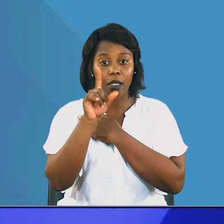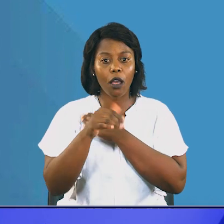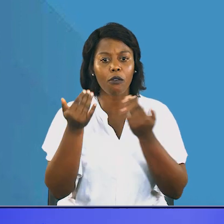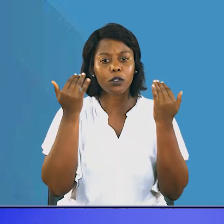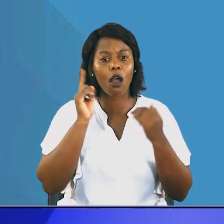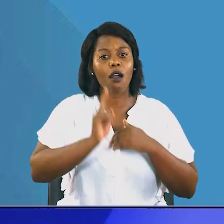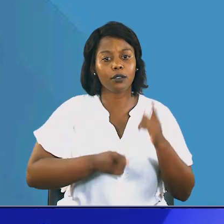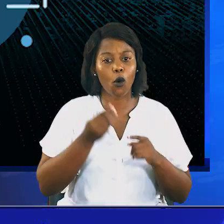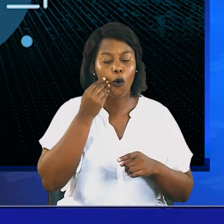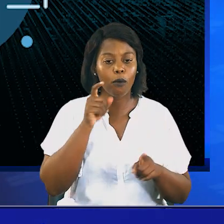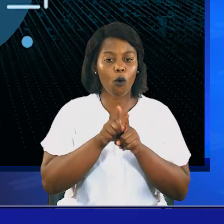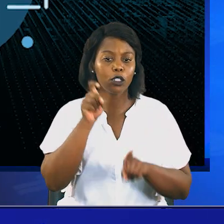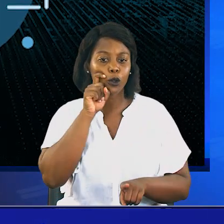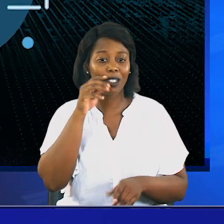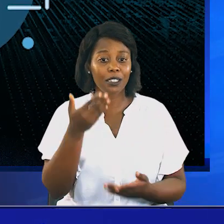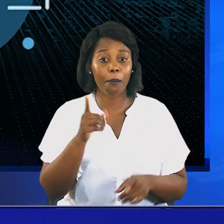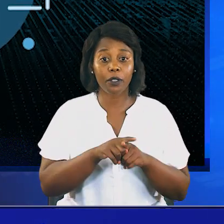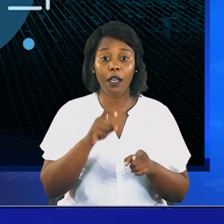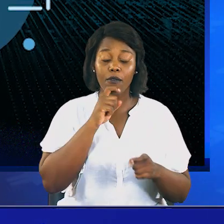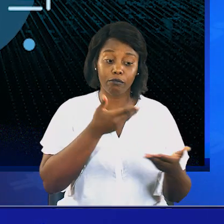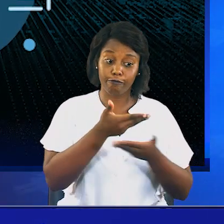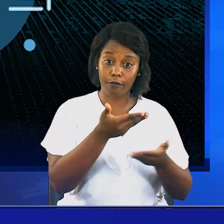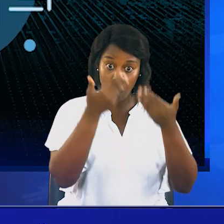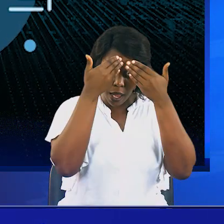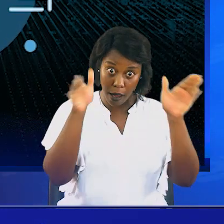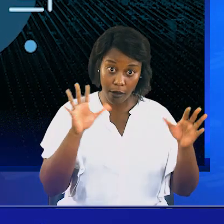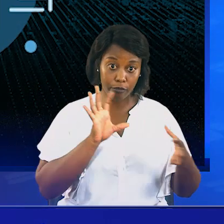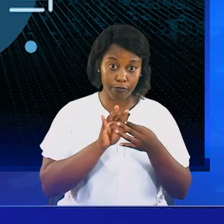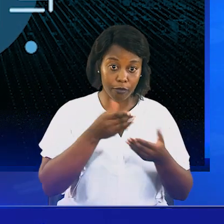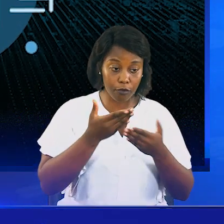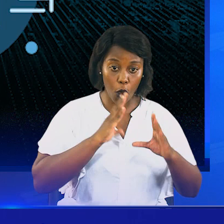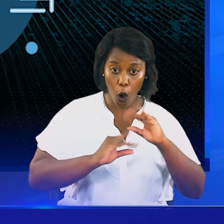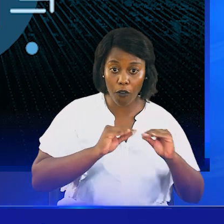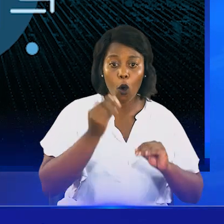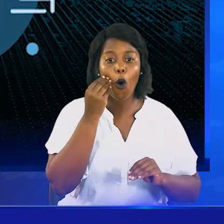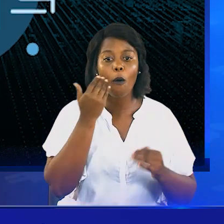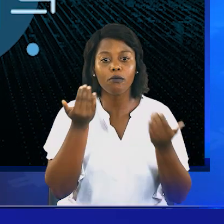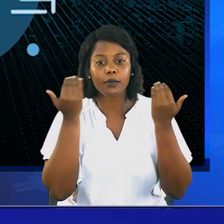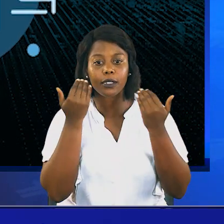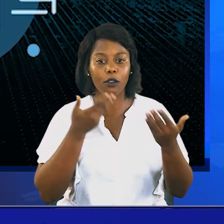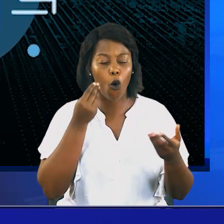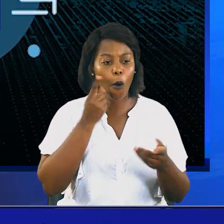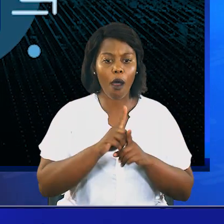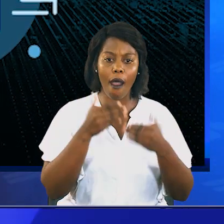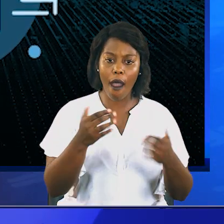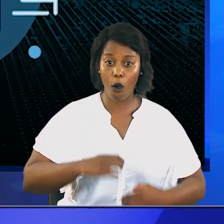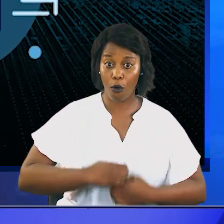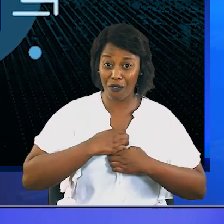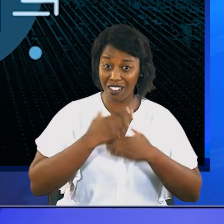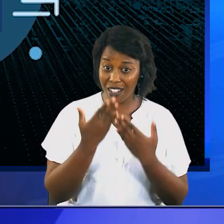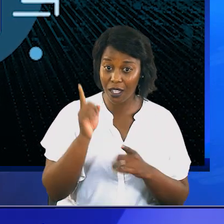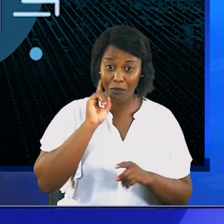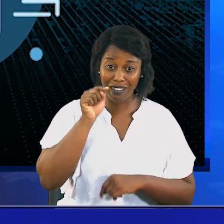uma navegação segura, manter uma conversa aberta com os filhos, o que contribuirá para que tenham confiança necessária